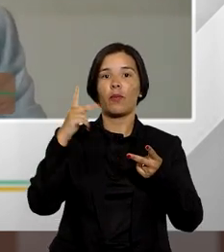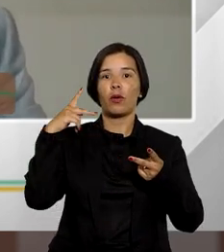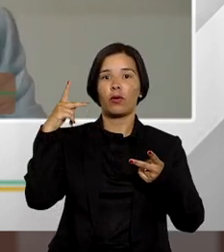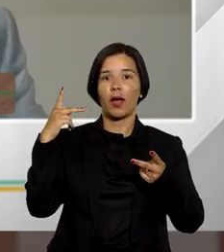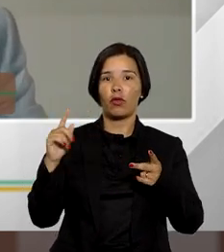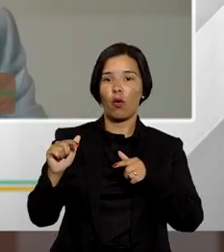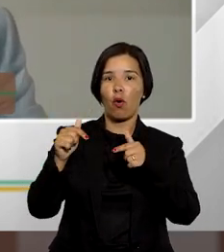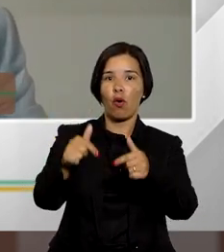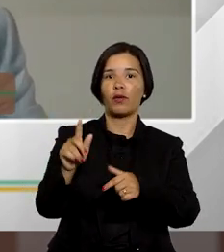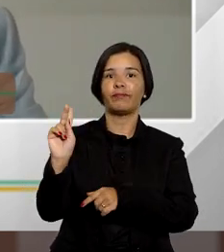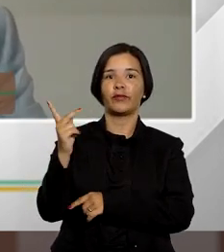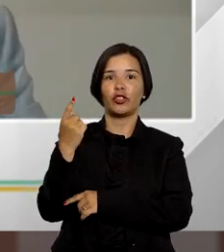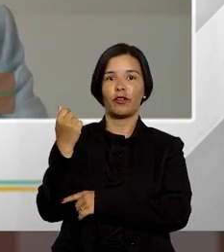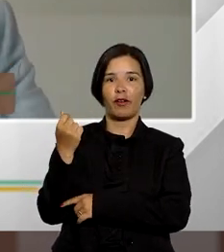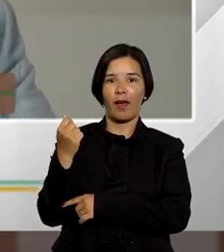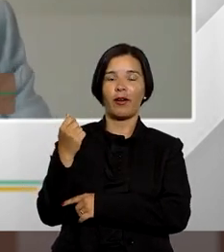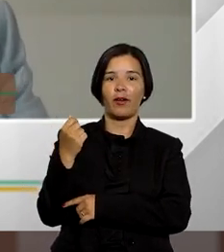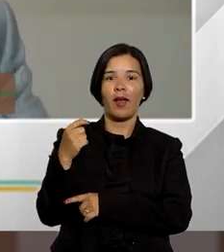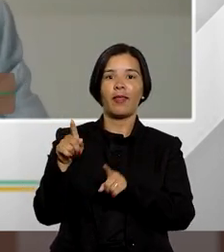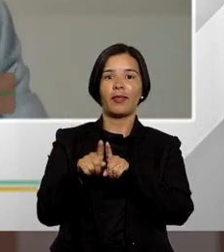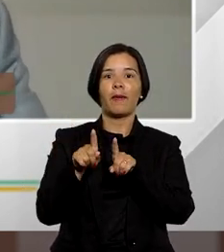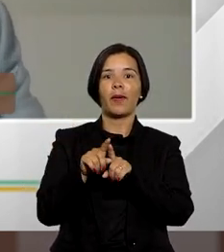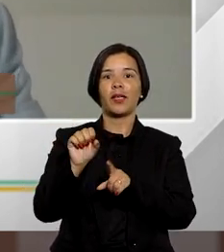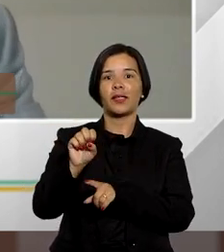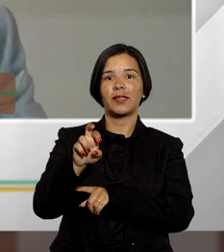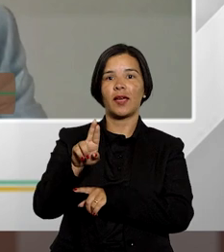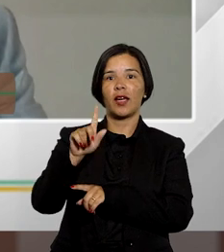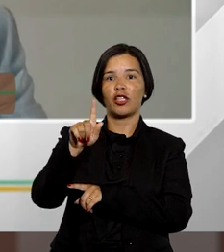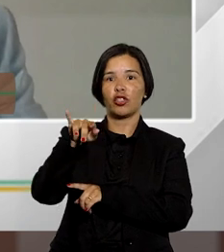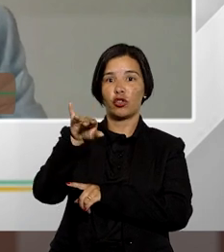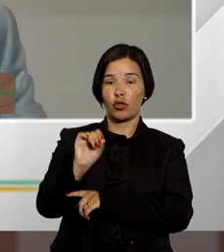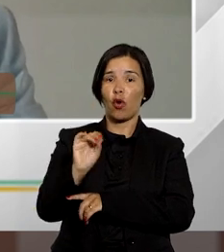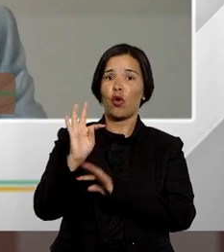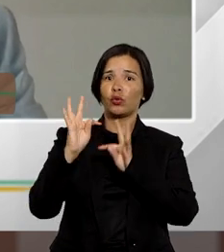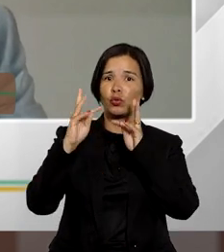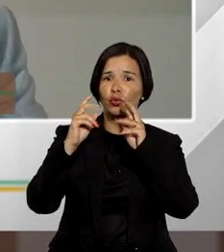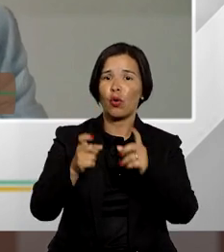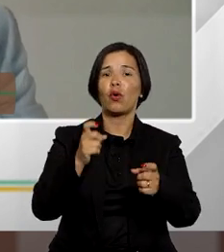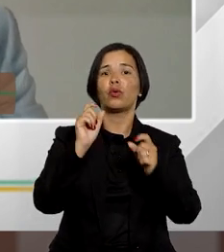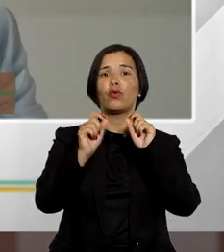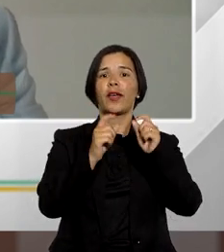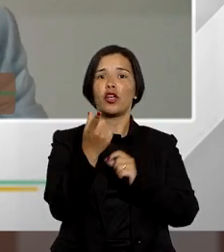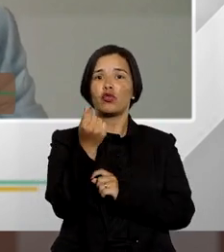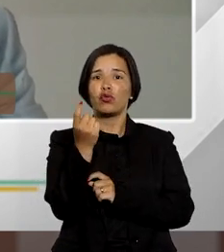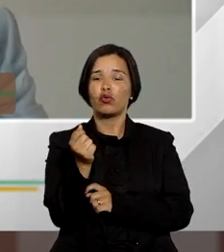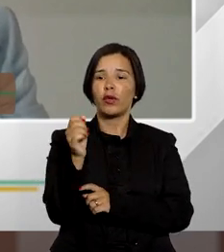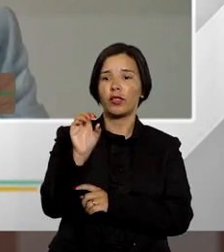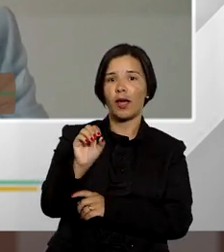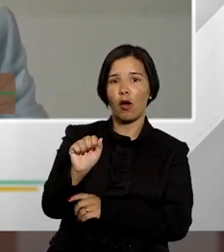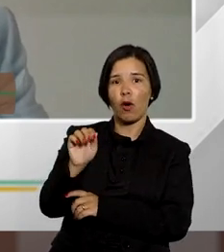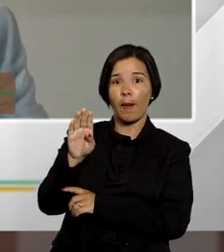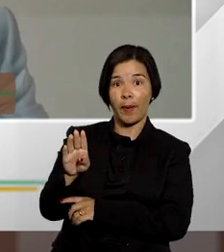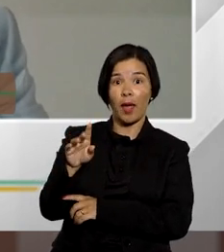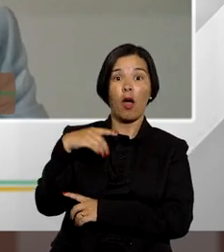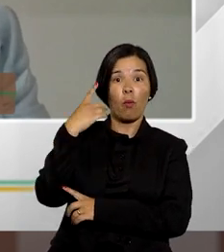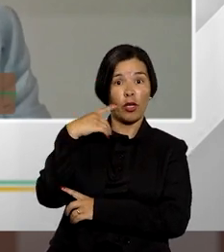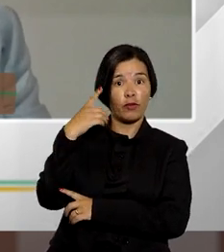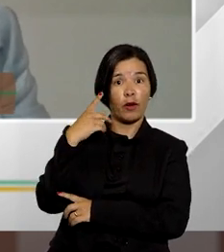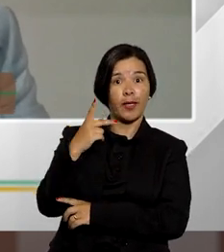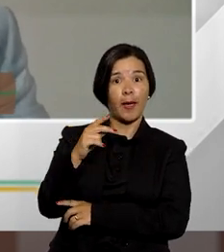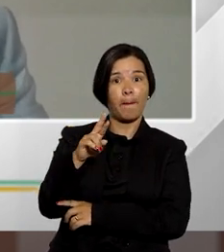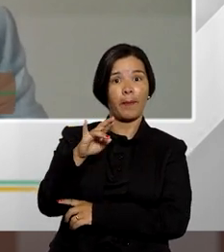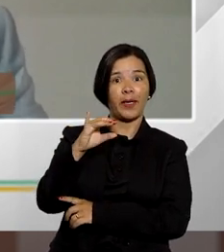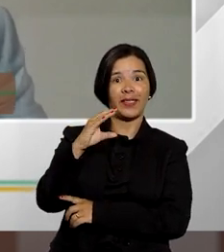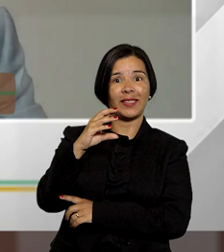Defesa dos Honorários Sérgio Ludmer juntamente com todo o nosso jurídico da ordem que é chefiado pela querida Priscila advogada que tem